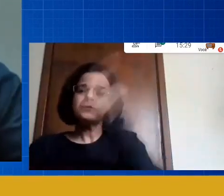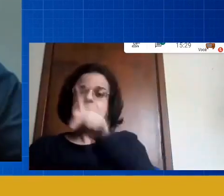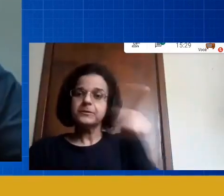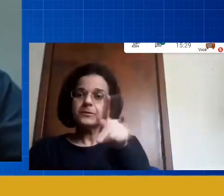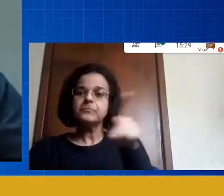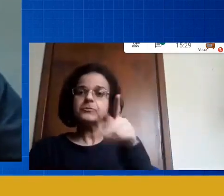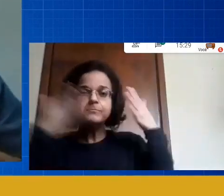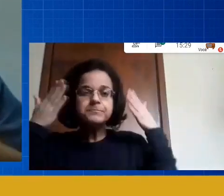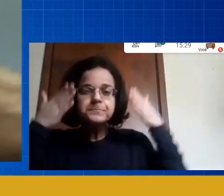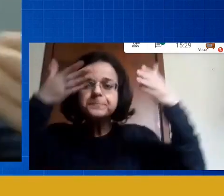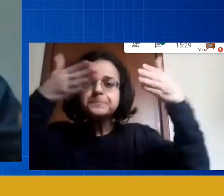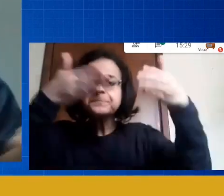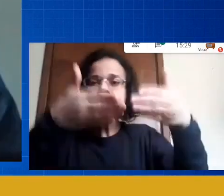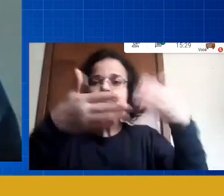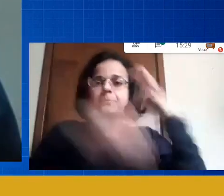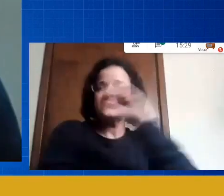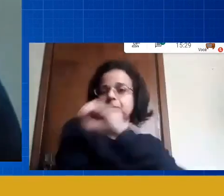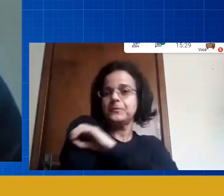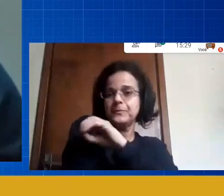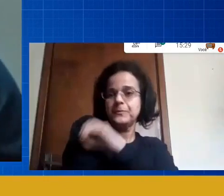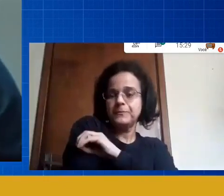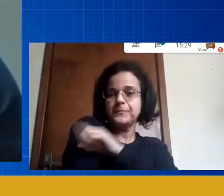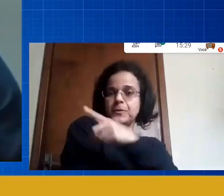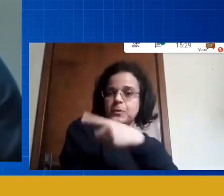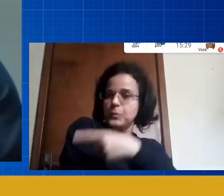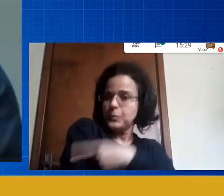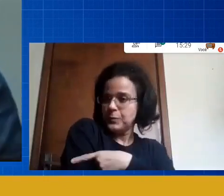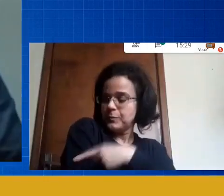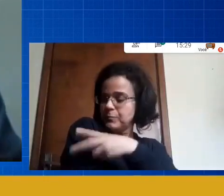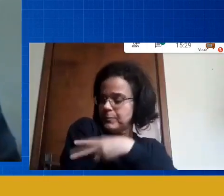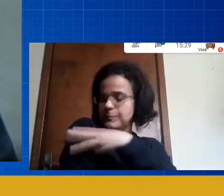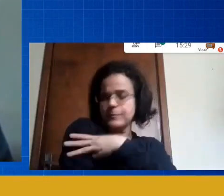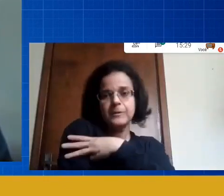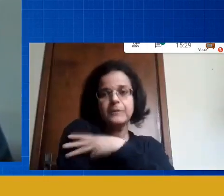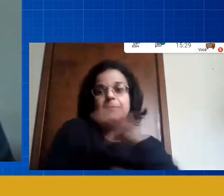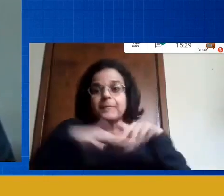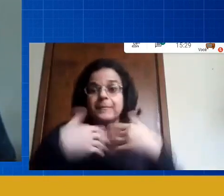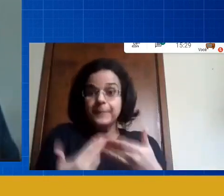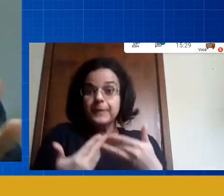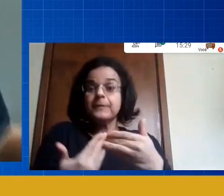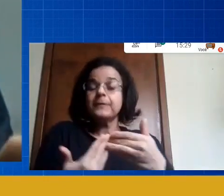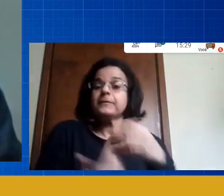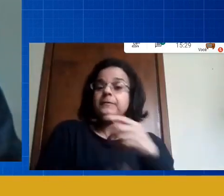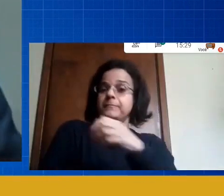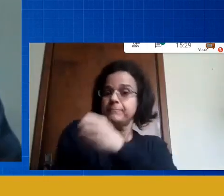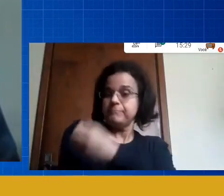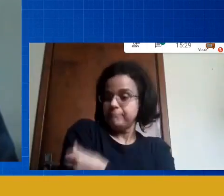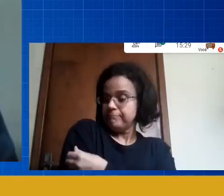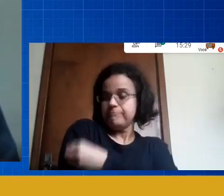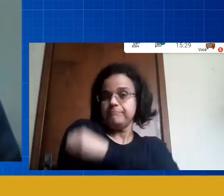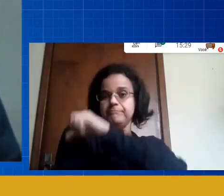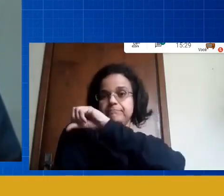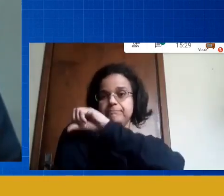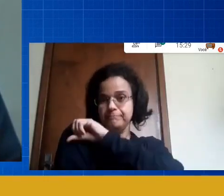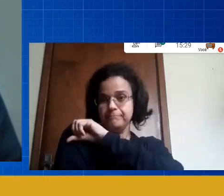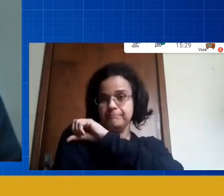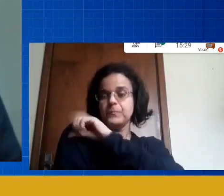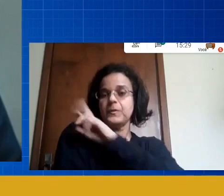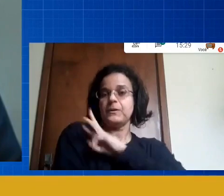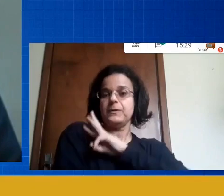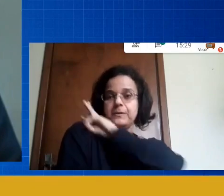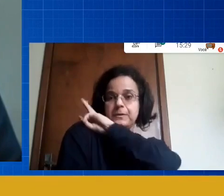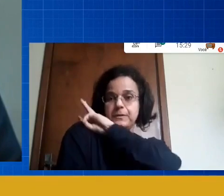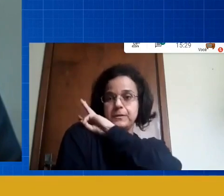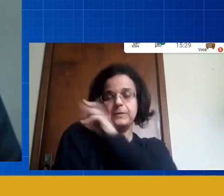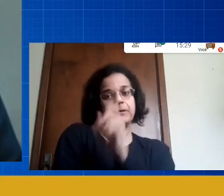infantil na alfabetização no fundamental um mas o fundamental dois o ensino médio que não é o contexto hoje